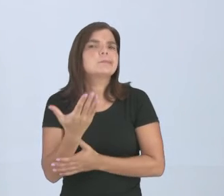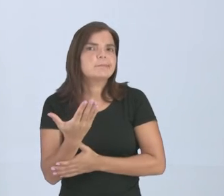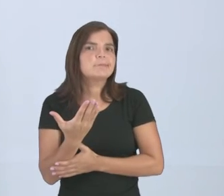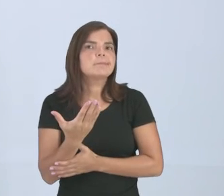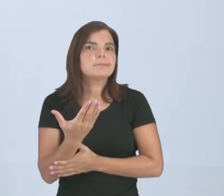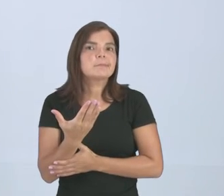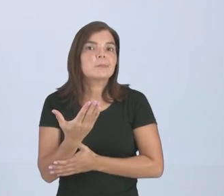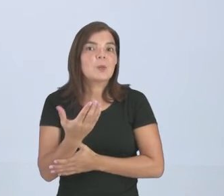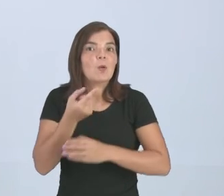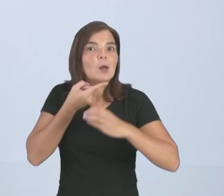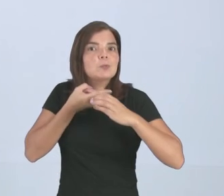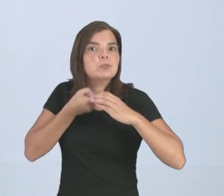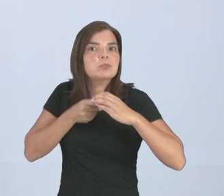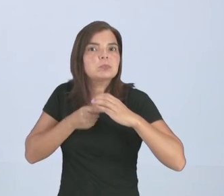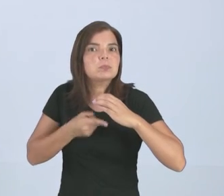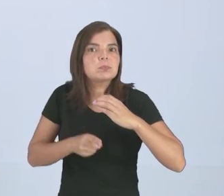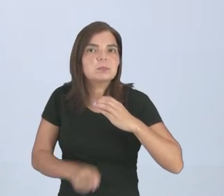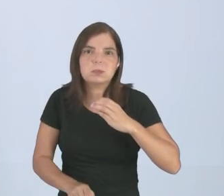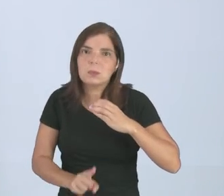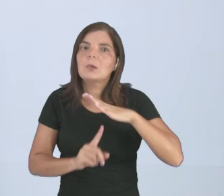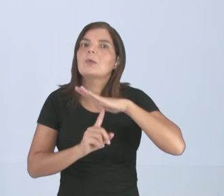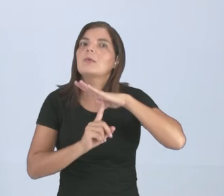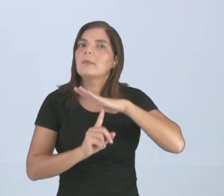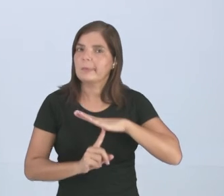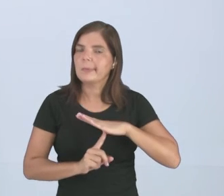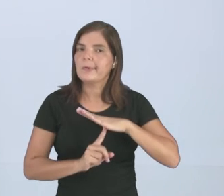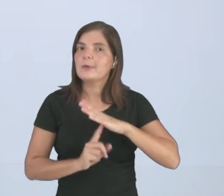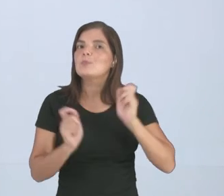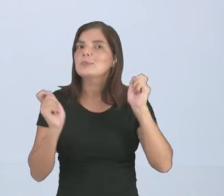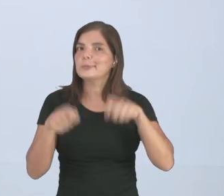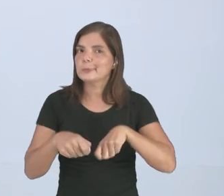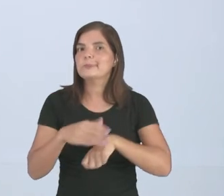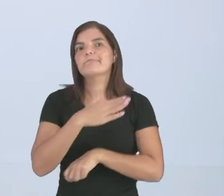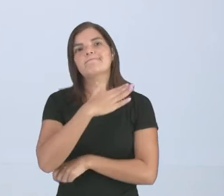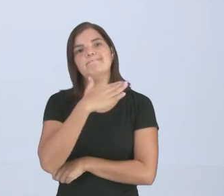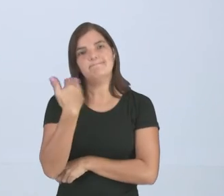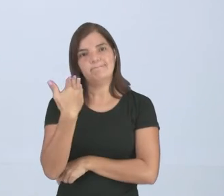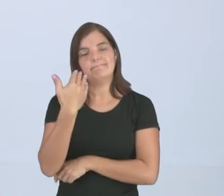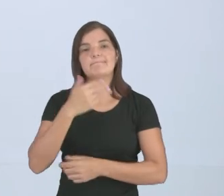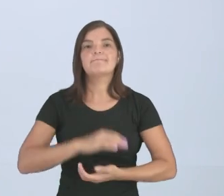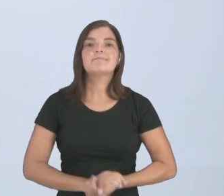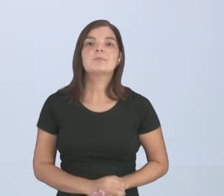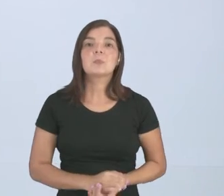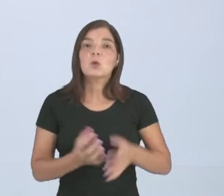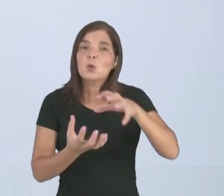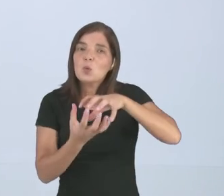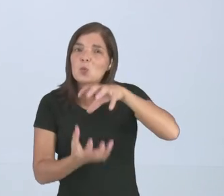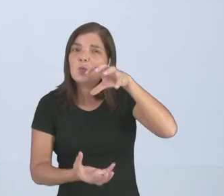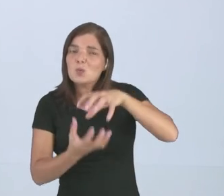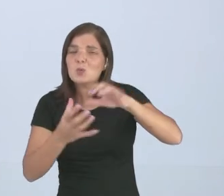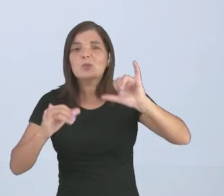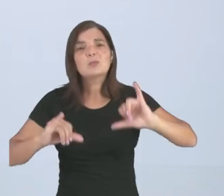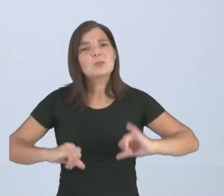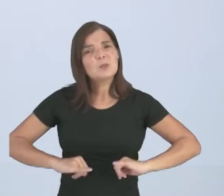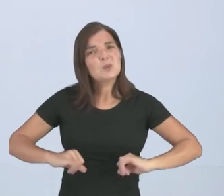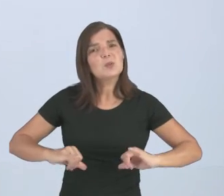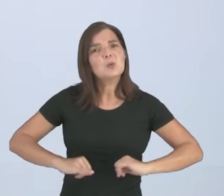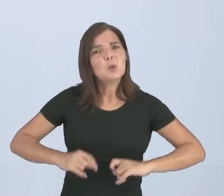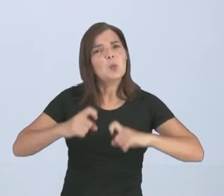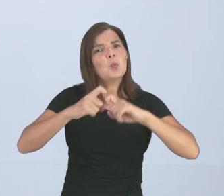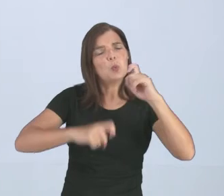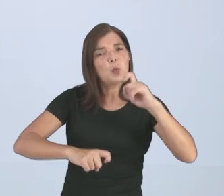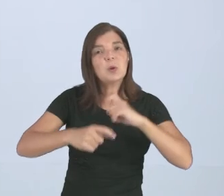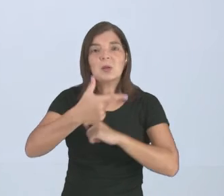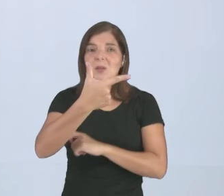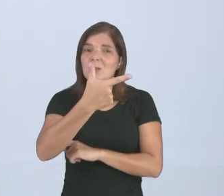Vai aprofundar mais nessa depressão, levando até a morte, né? E o idoso que sofre abuso ou negligência, ele tem